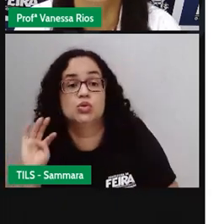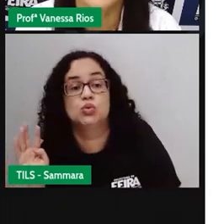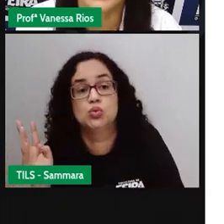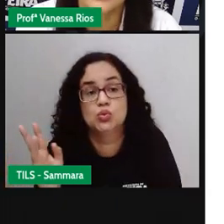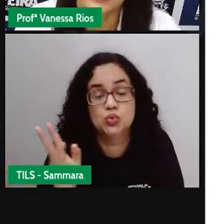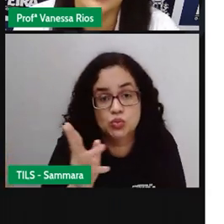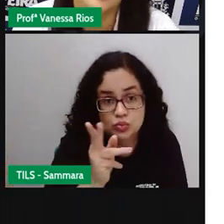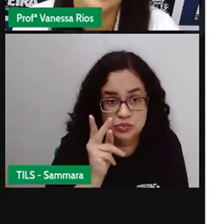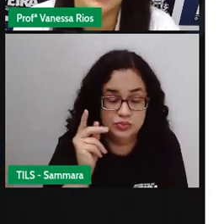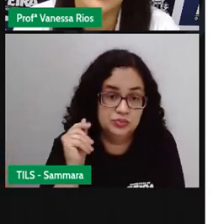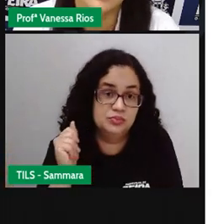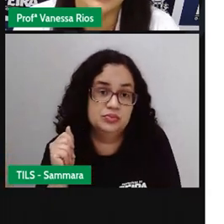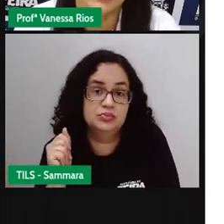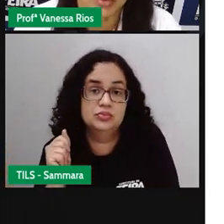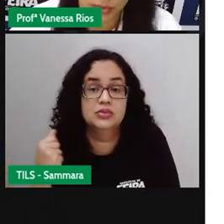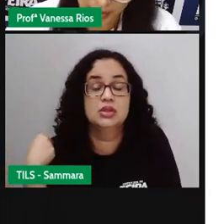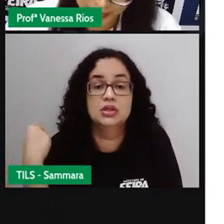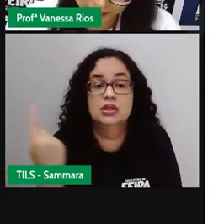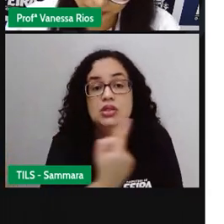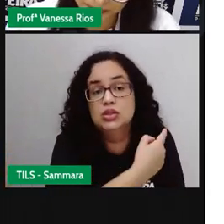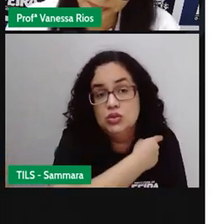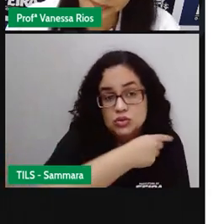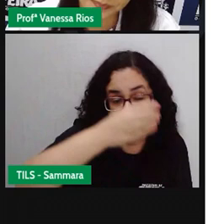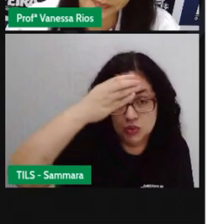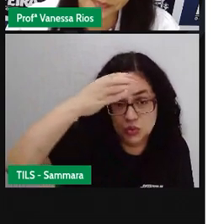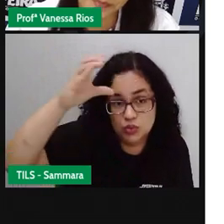fazendo parte da nossa cultura.